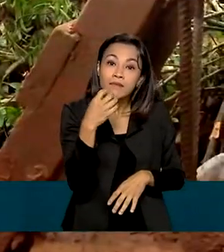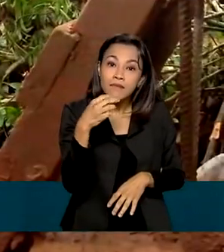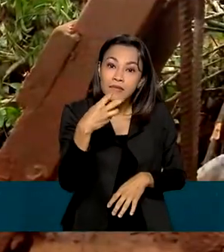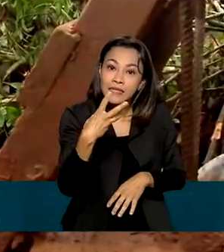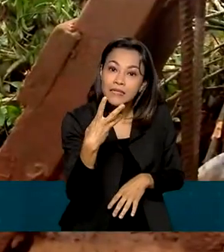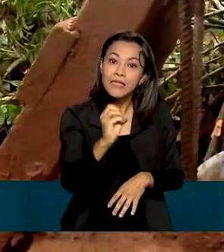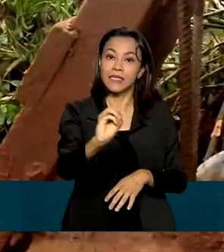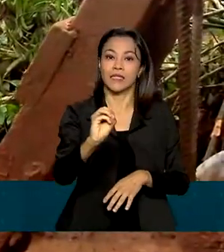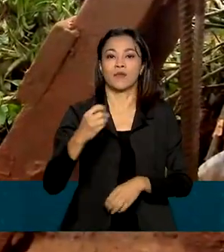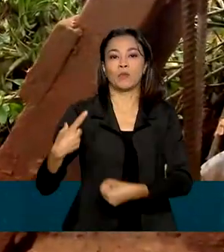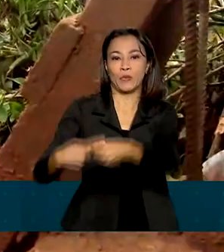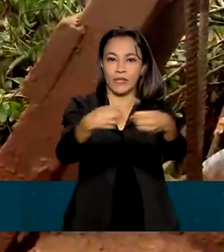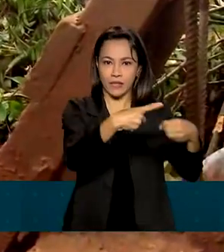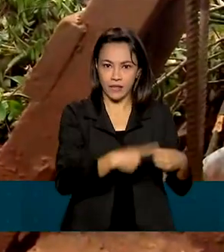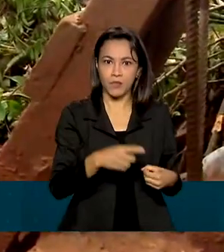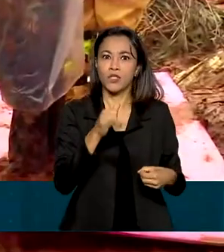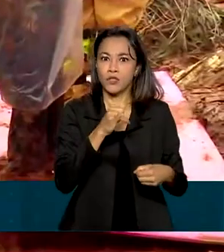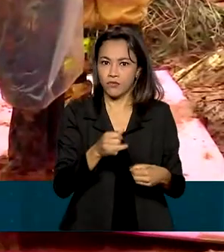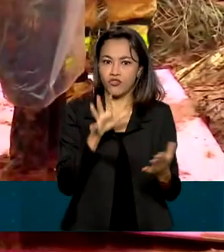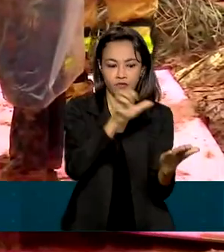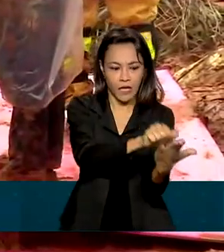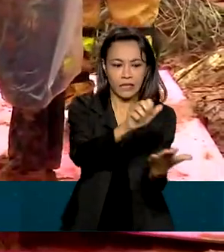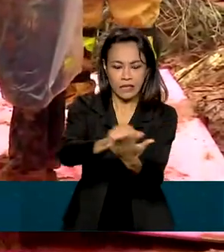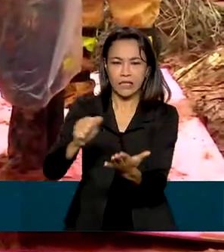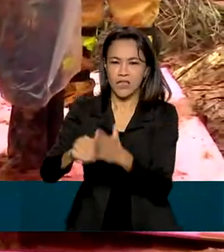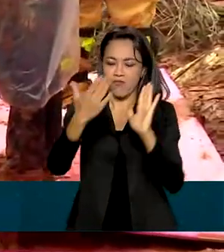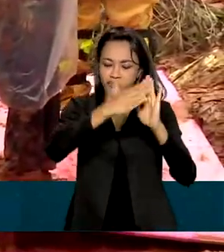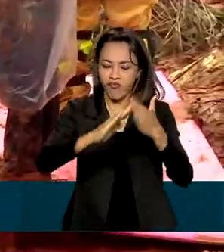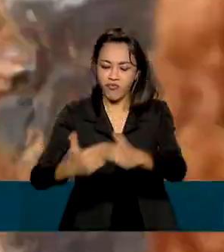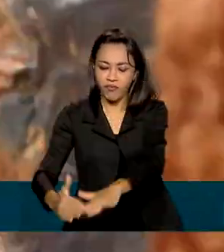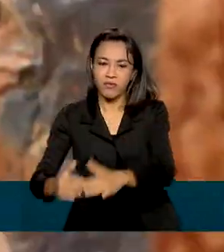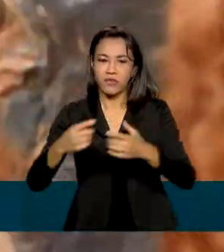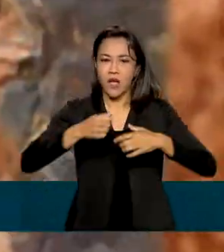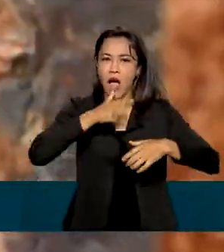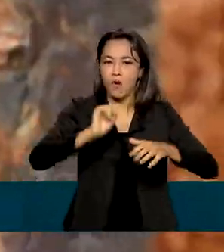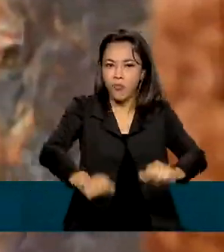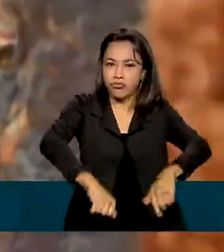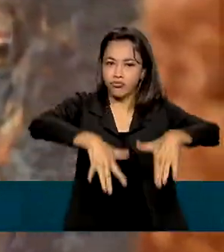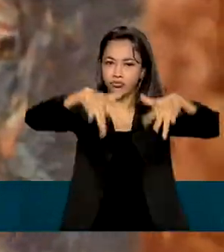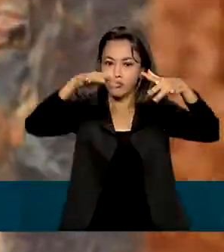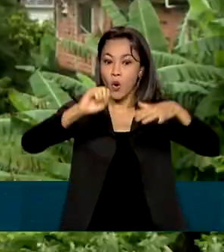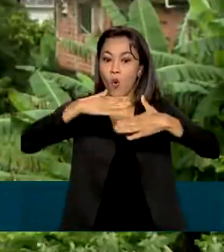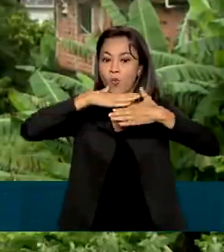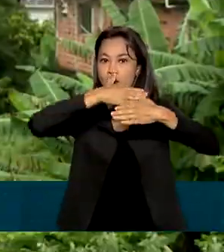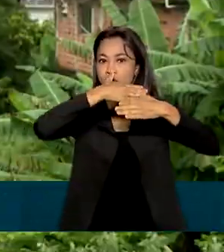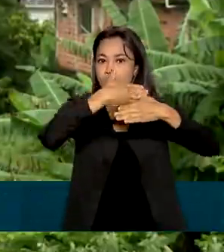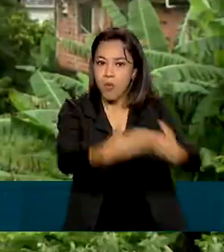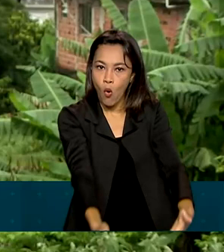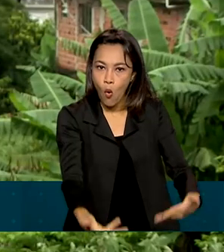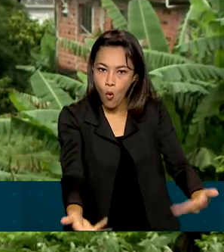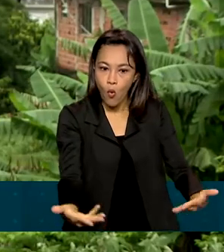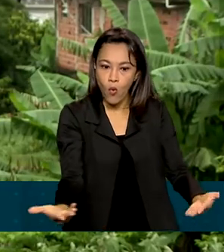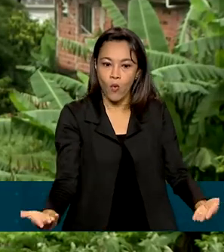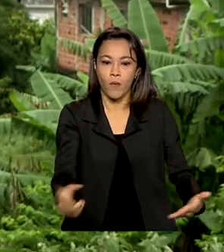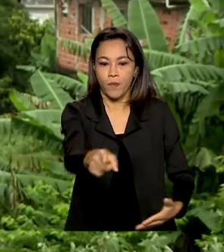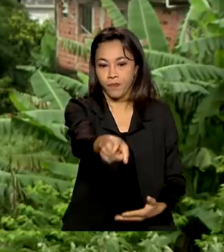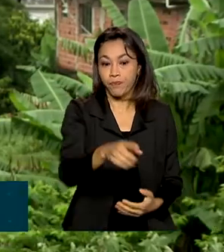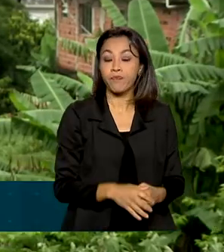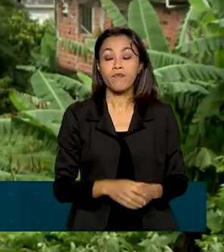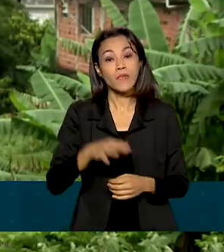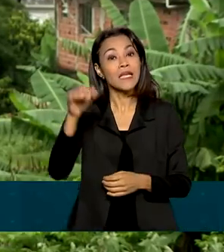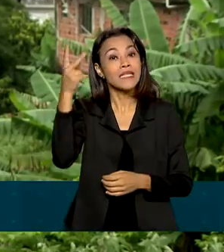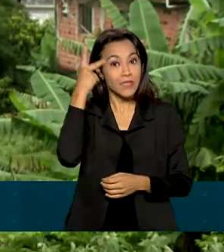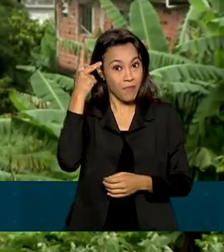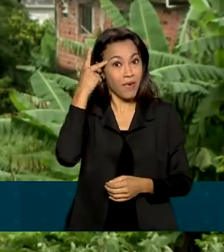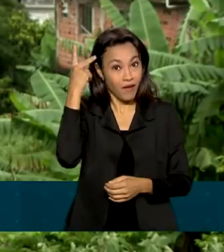tiveram registros de alagamentos, deslizamentos de terra ou quedas de muros. A Grande São Paulo foi fortemente